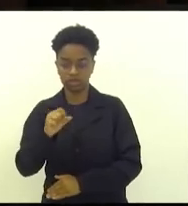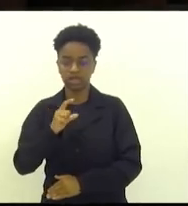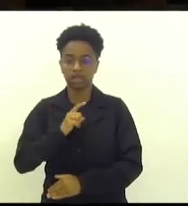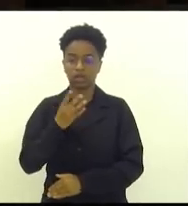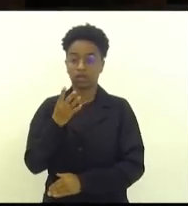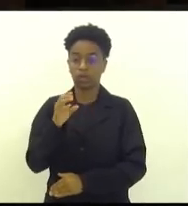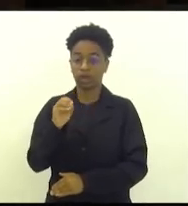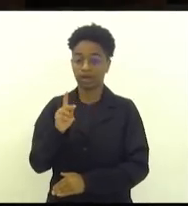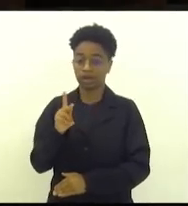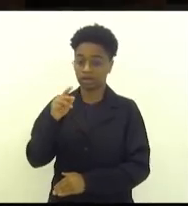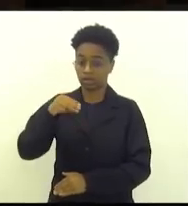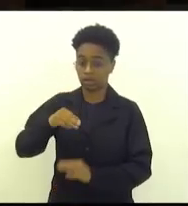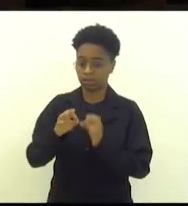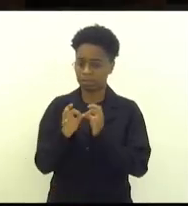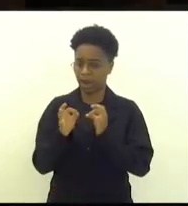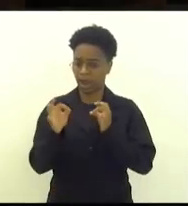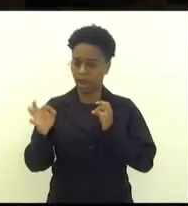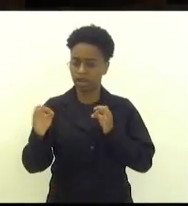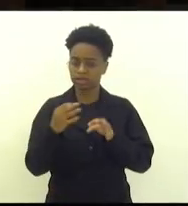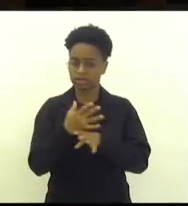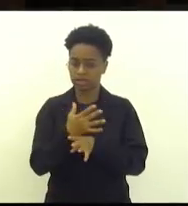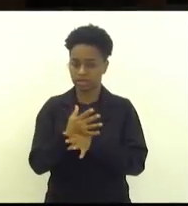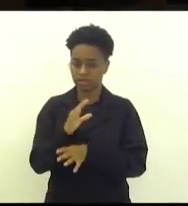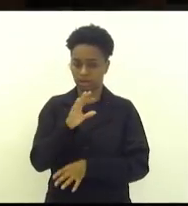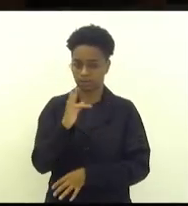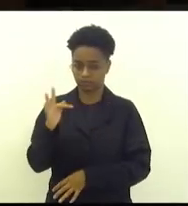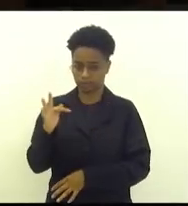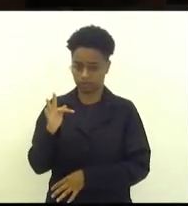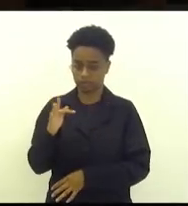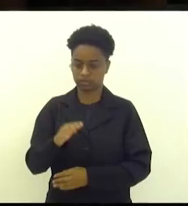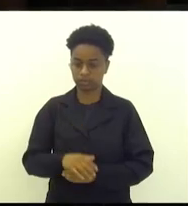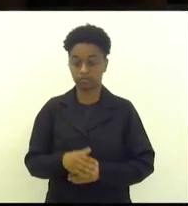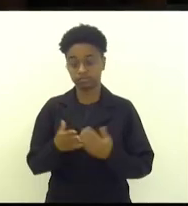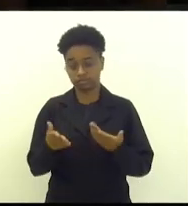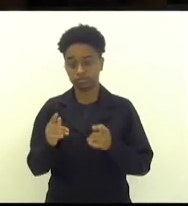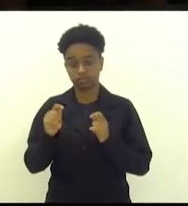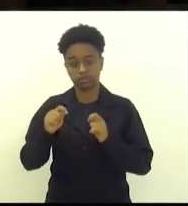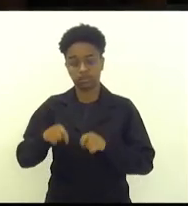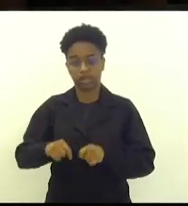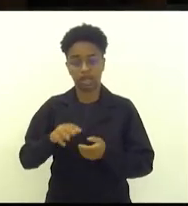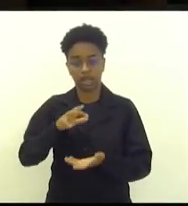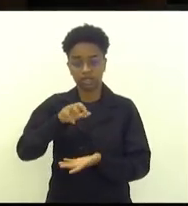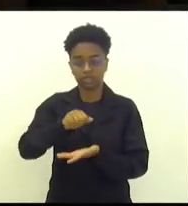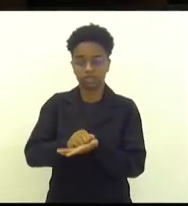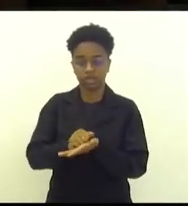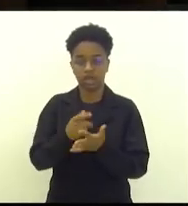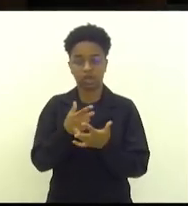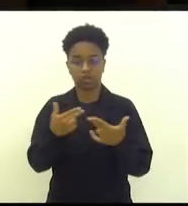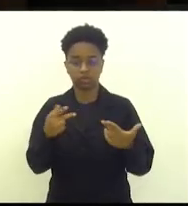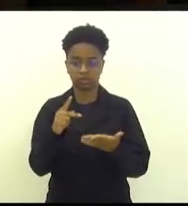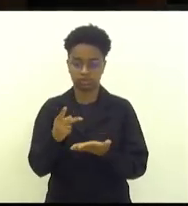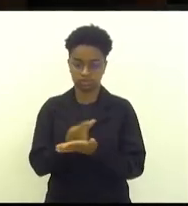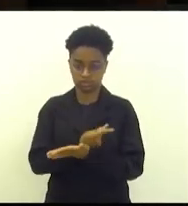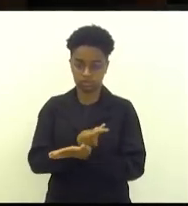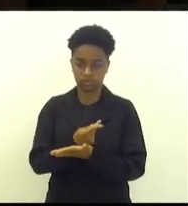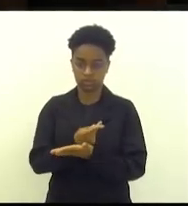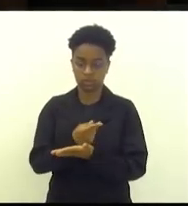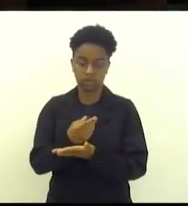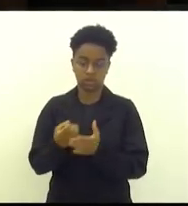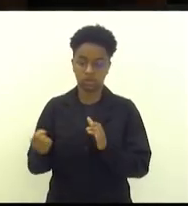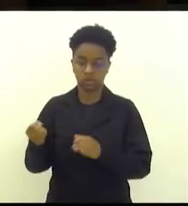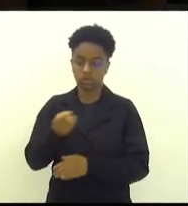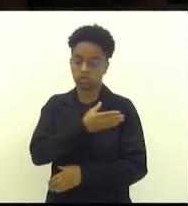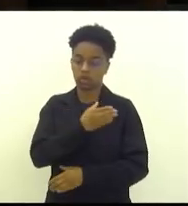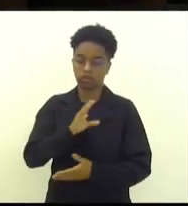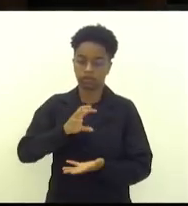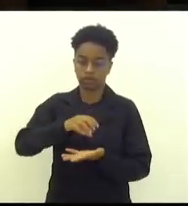quilômetros da cidade de Cabo Frio, do centro de Cabo Frio, possa fazer socorrência da 126DP nessa unidade da DH